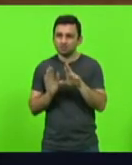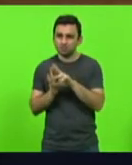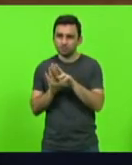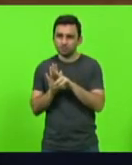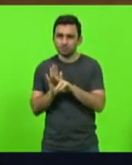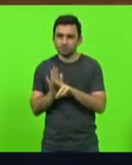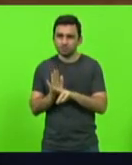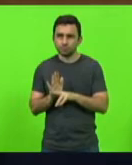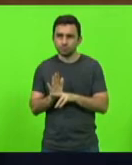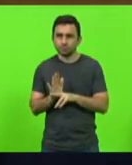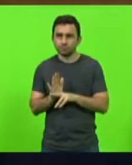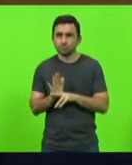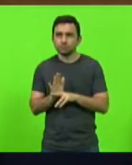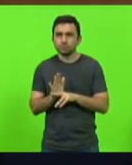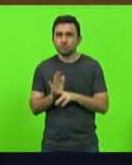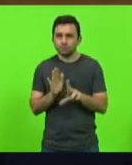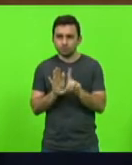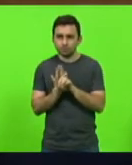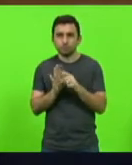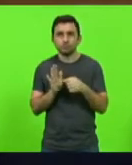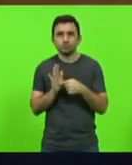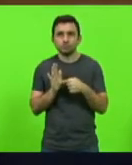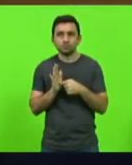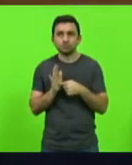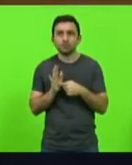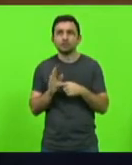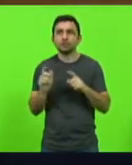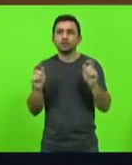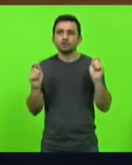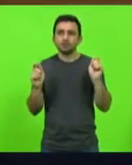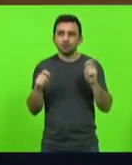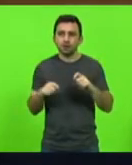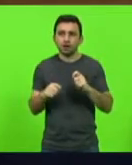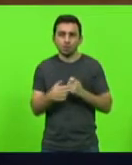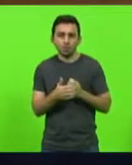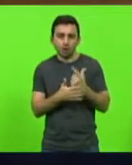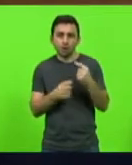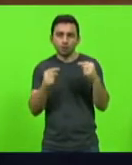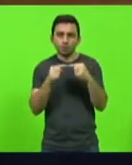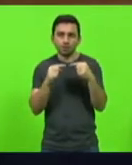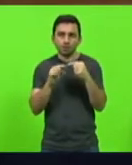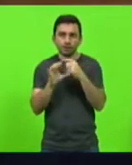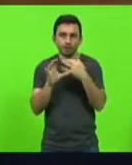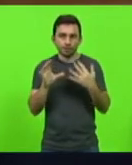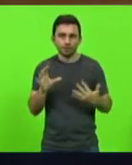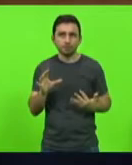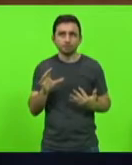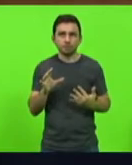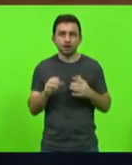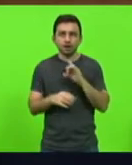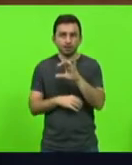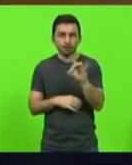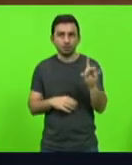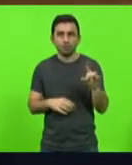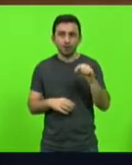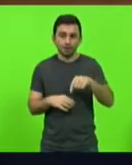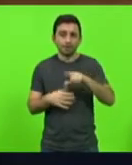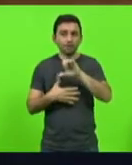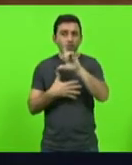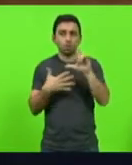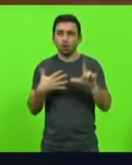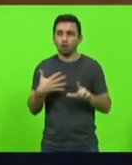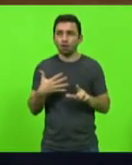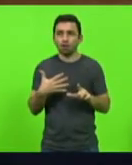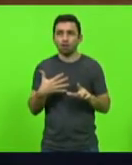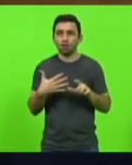legal, esse dispositivo legal, ele vai poder comprar característico, porque aqui, no litoral, não precisa